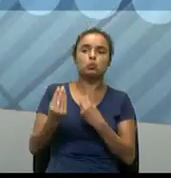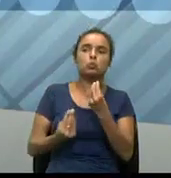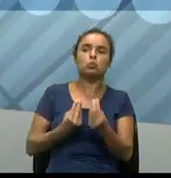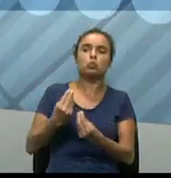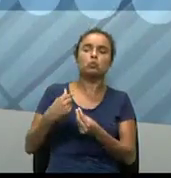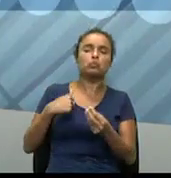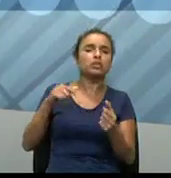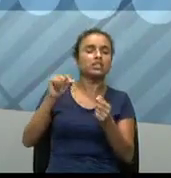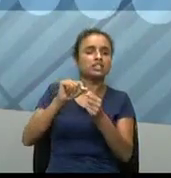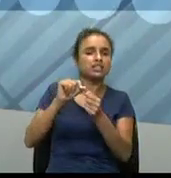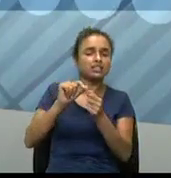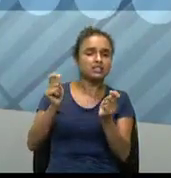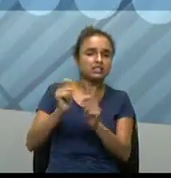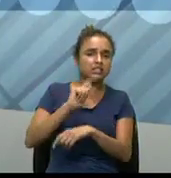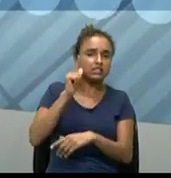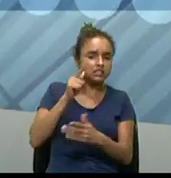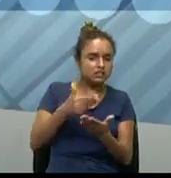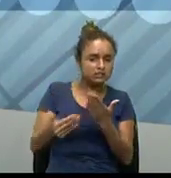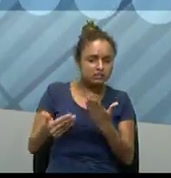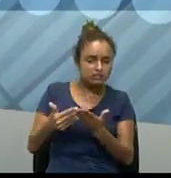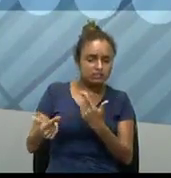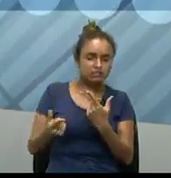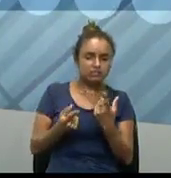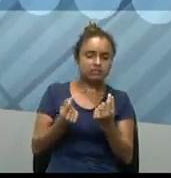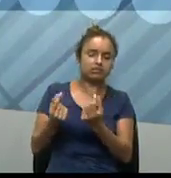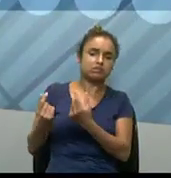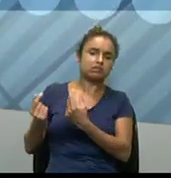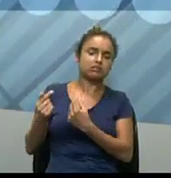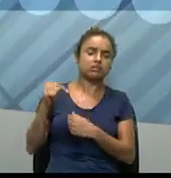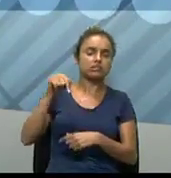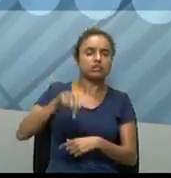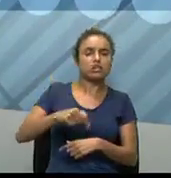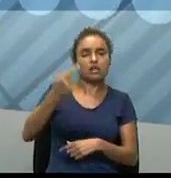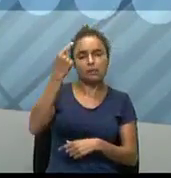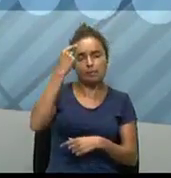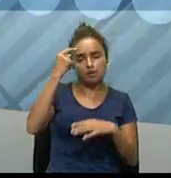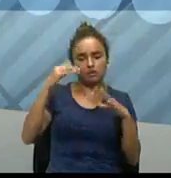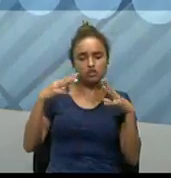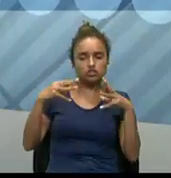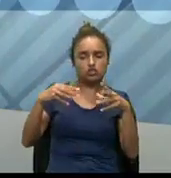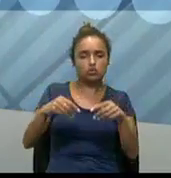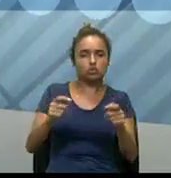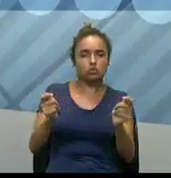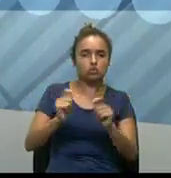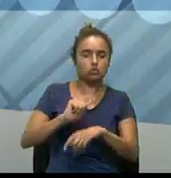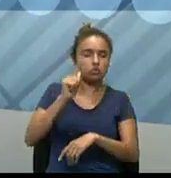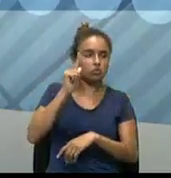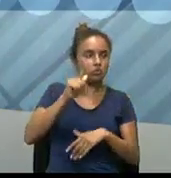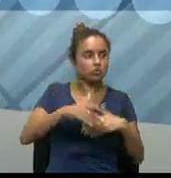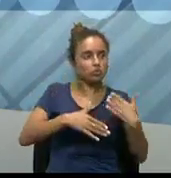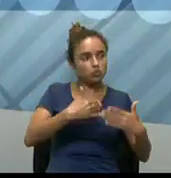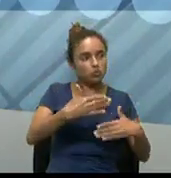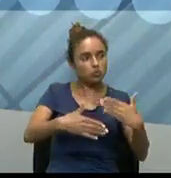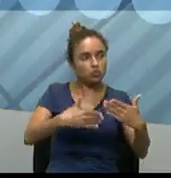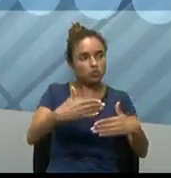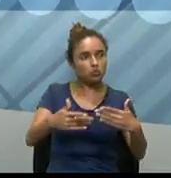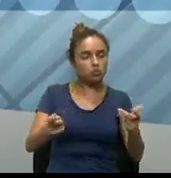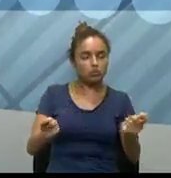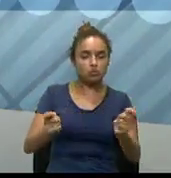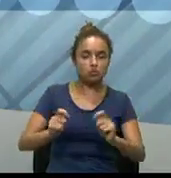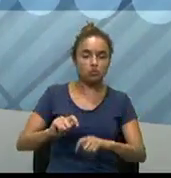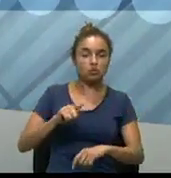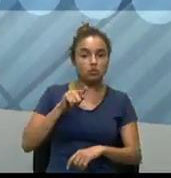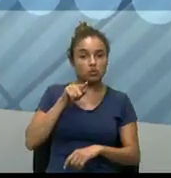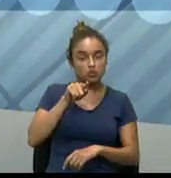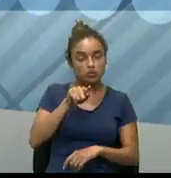faço, né? Será que eu posso perder bastante dinheiro? Então, pensar em todas essas possibilidades. E aí sim, né? Então,